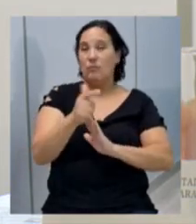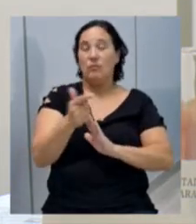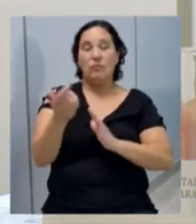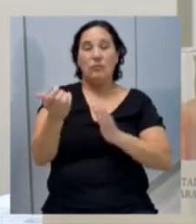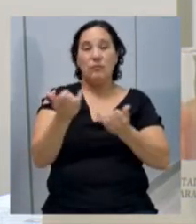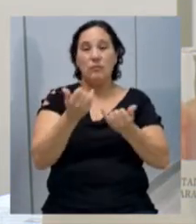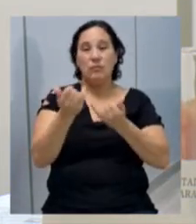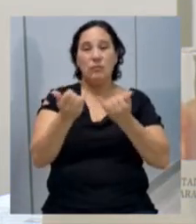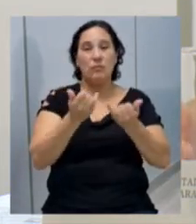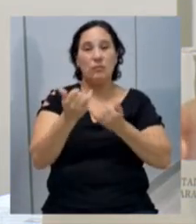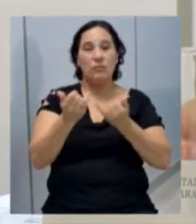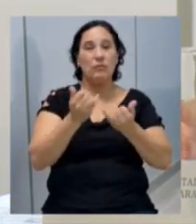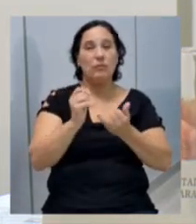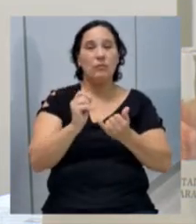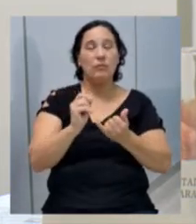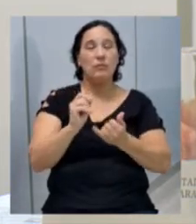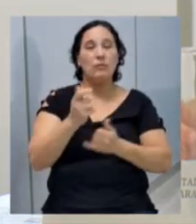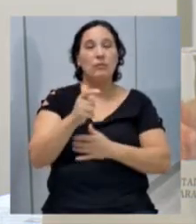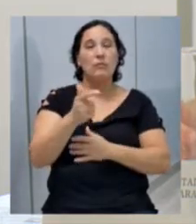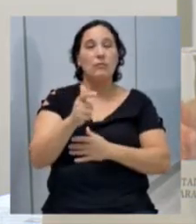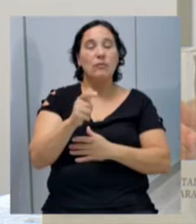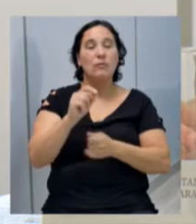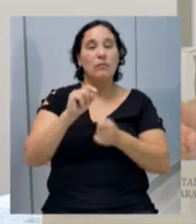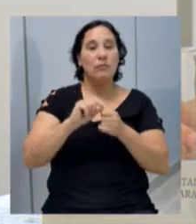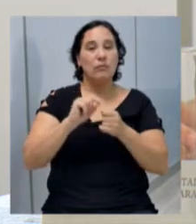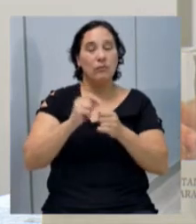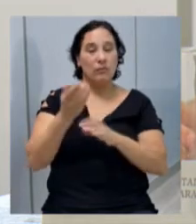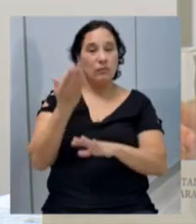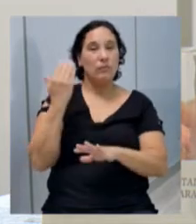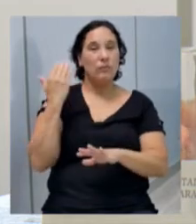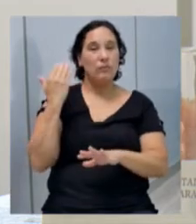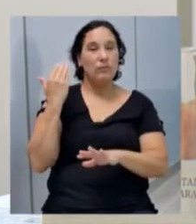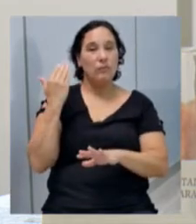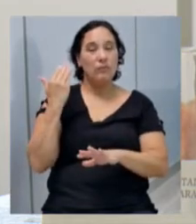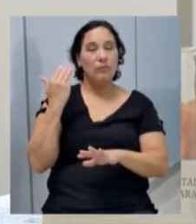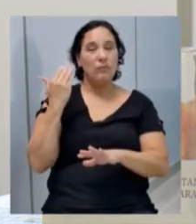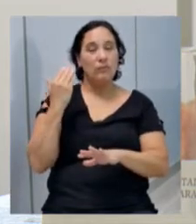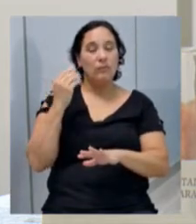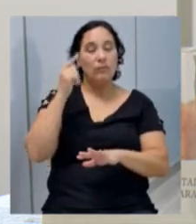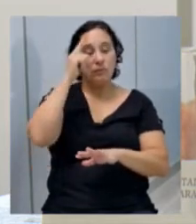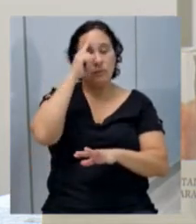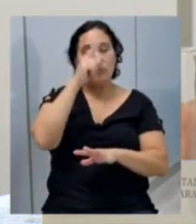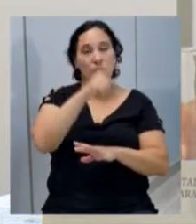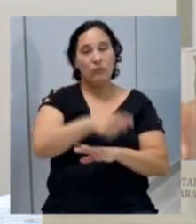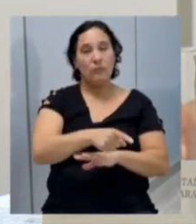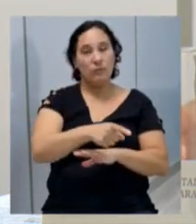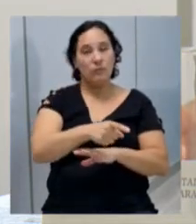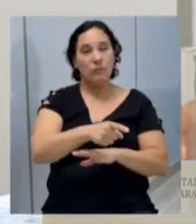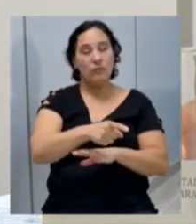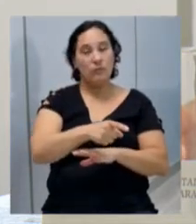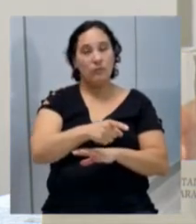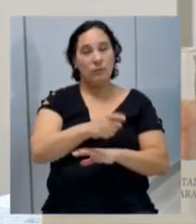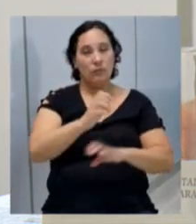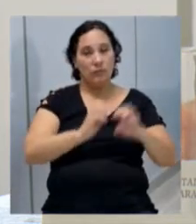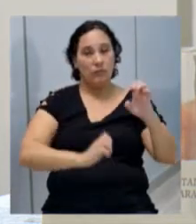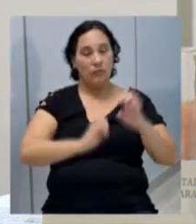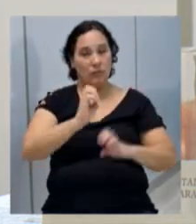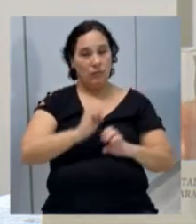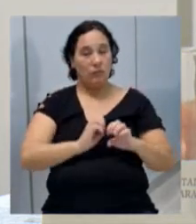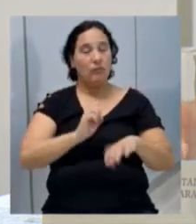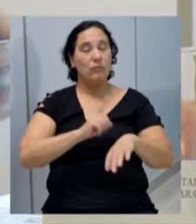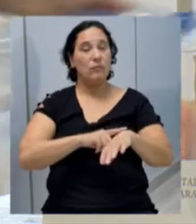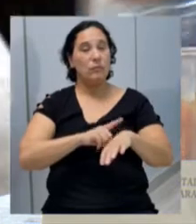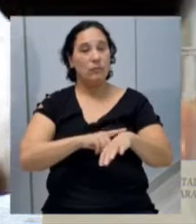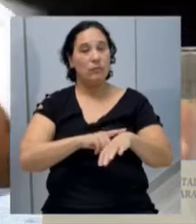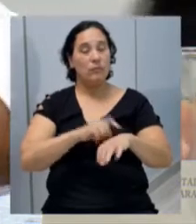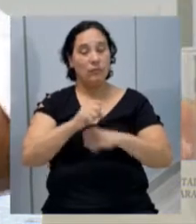informar sobre o fato de não ter sido executado na época, pois a competência é discricionária do administrador da época,